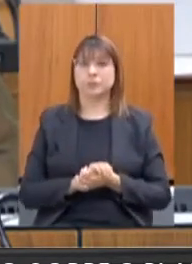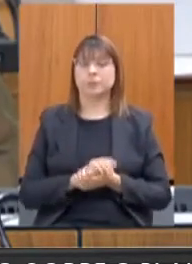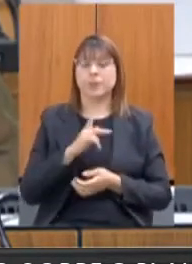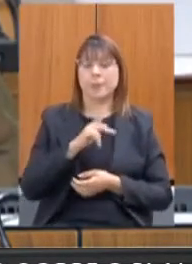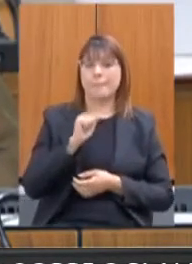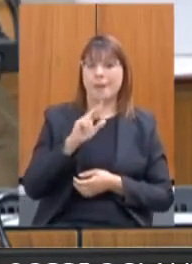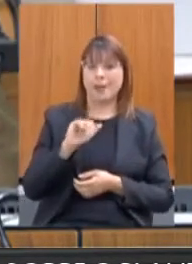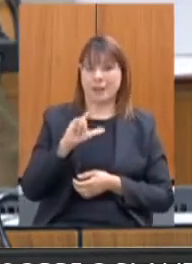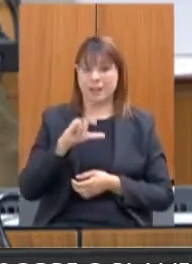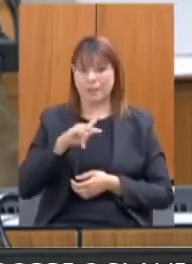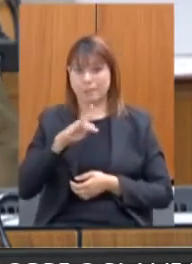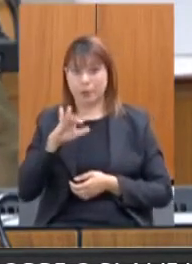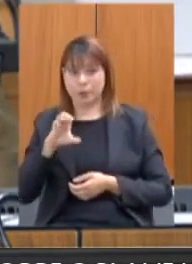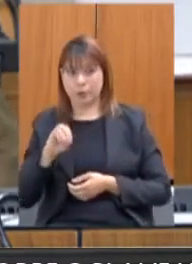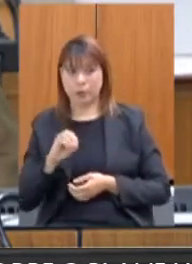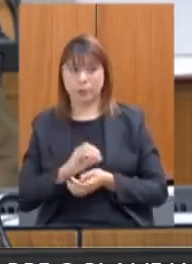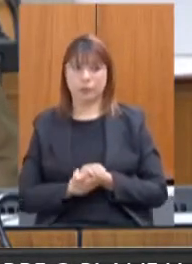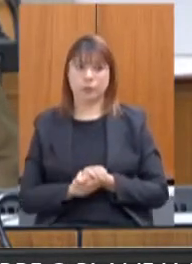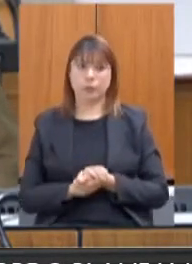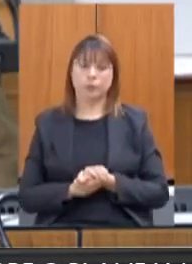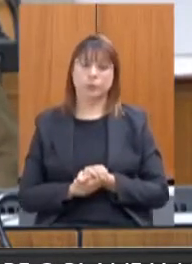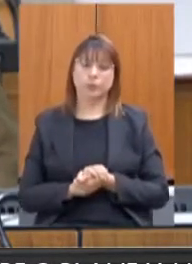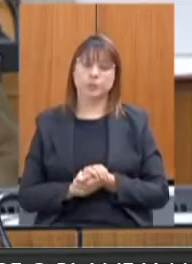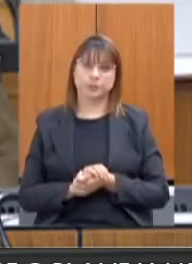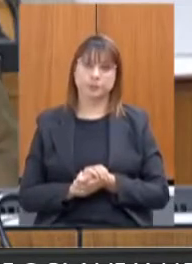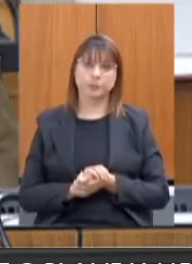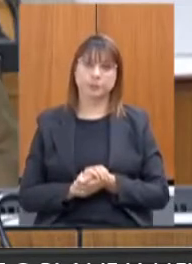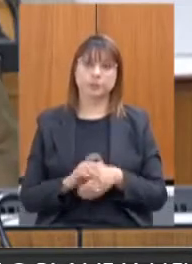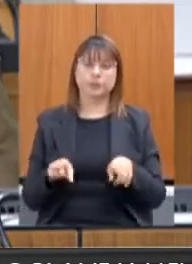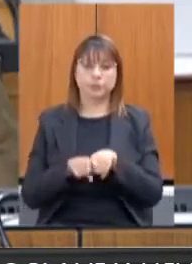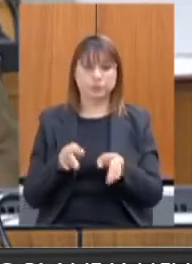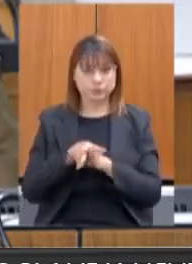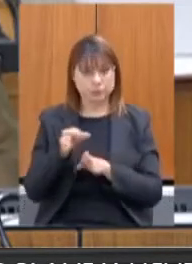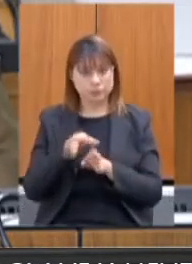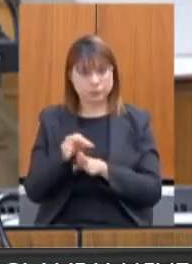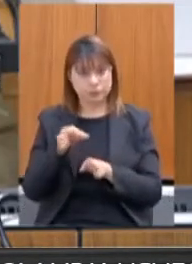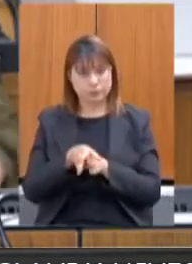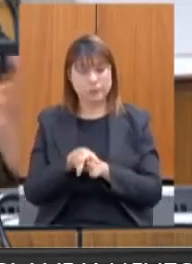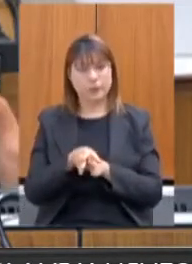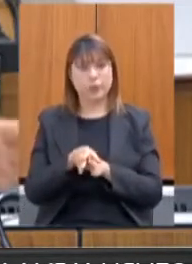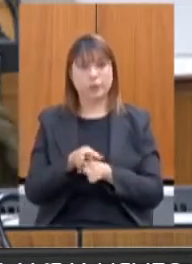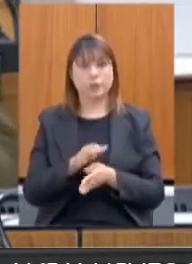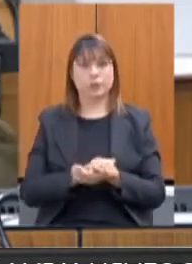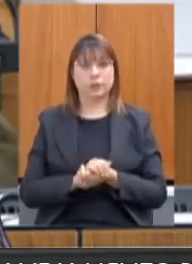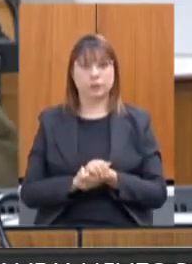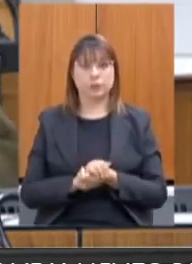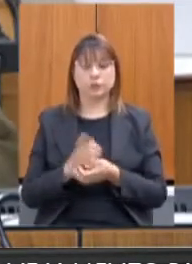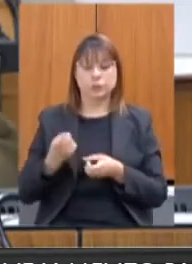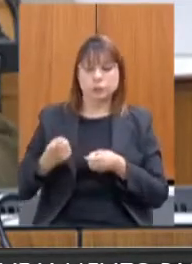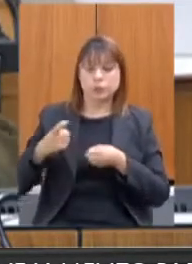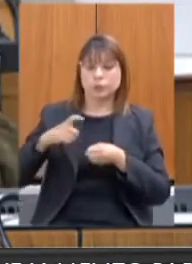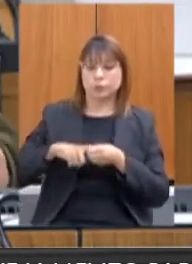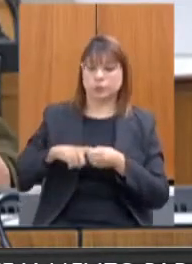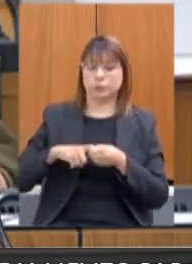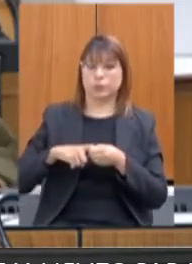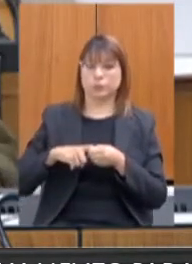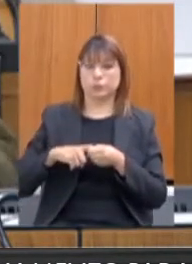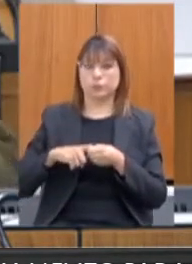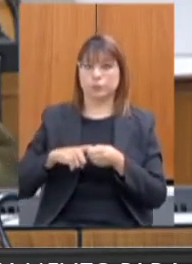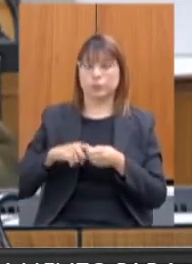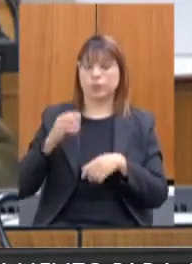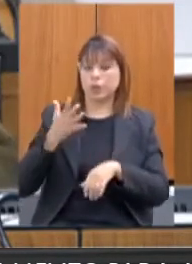cartilha do esporte consciente, foram orientações do gradual retorno do